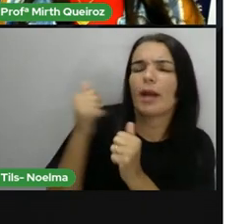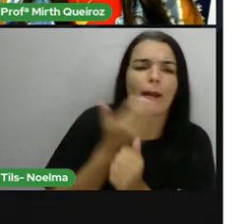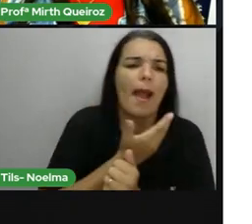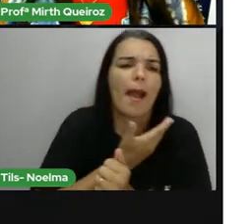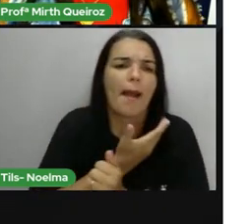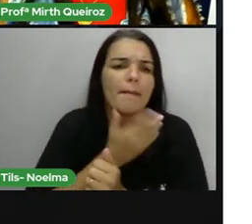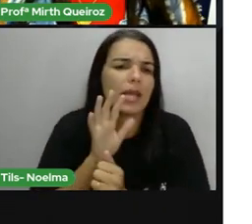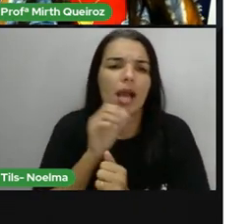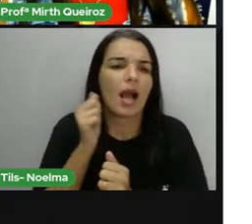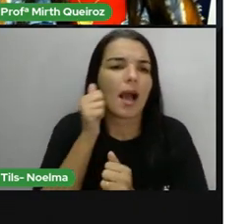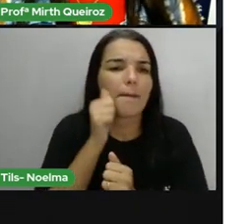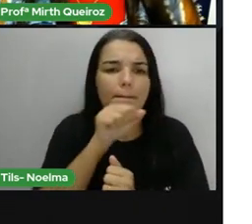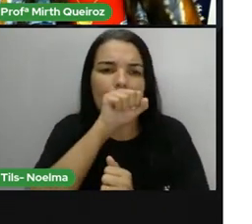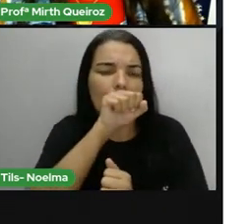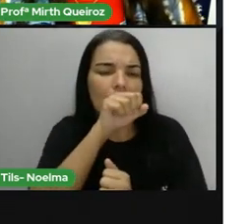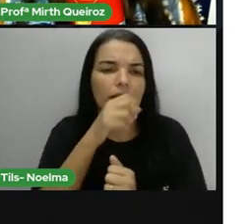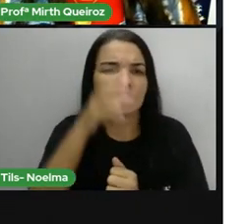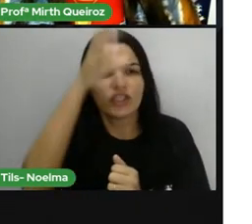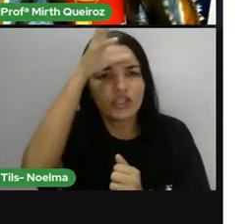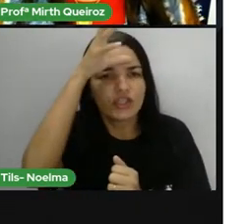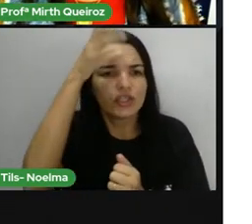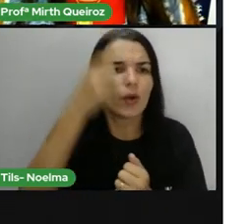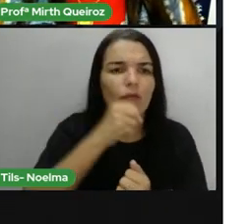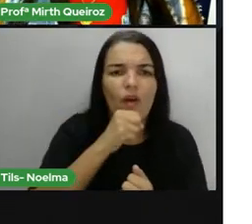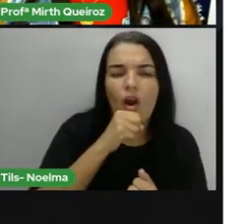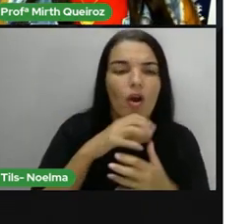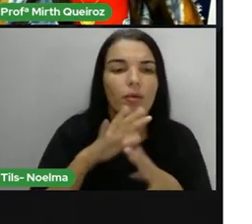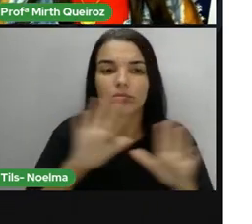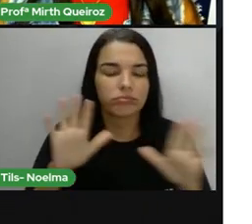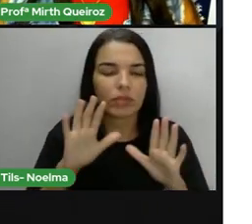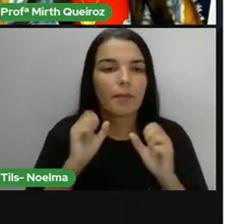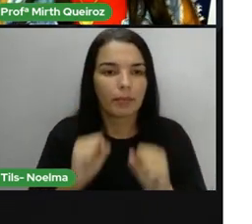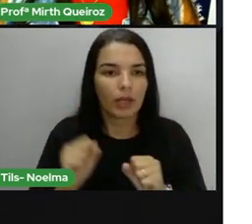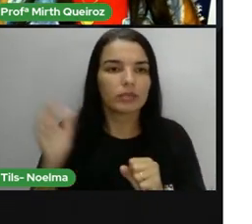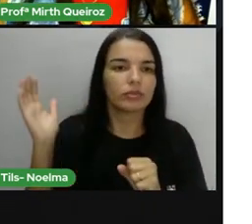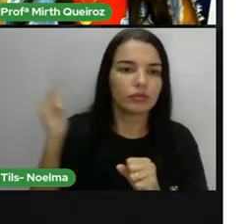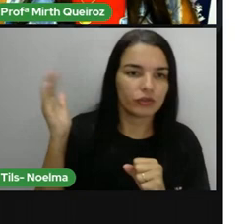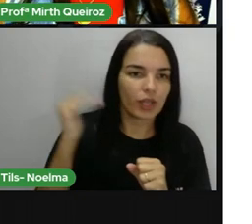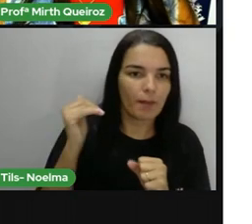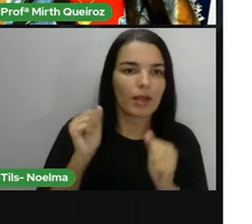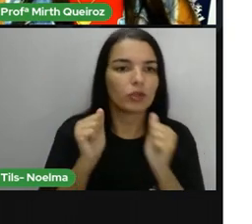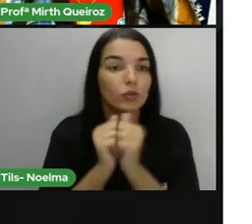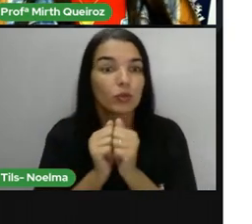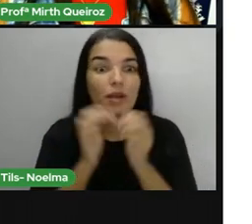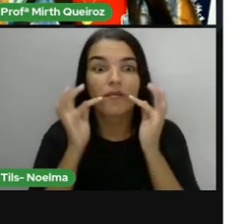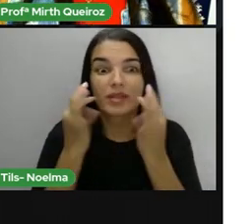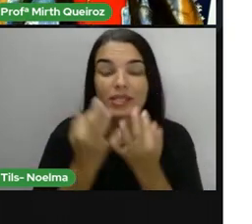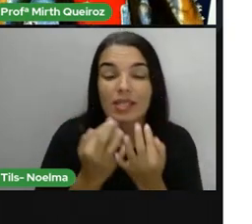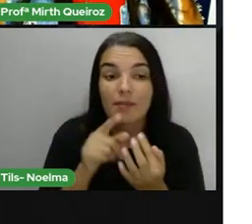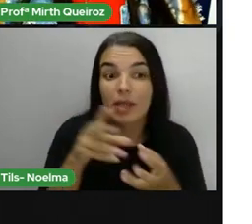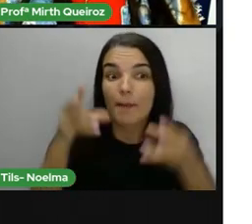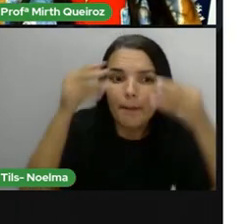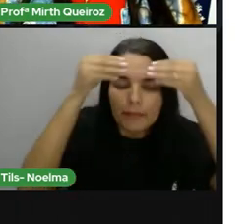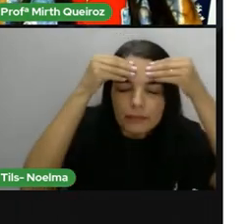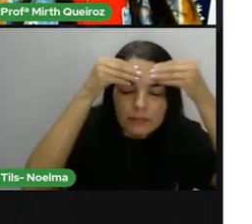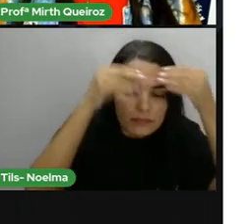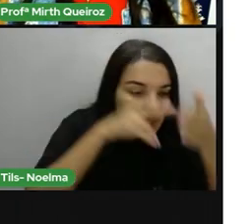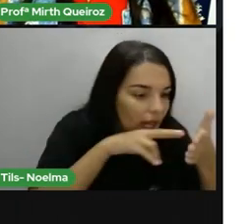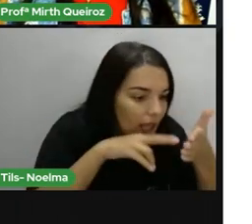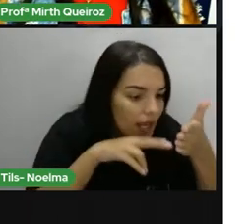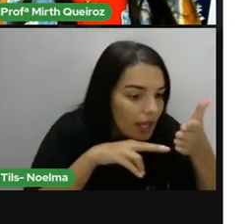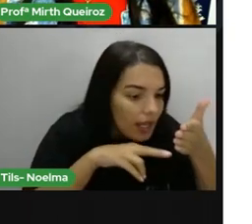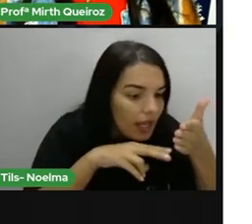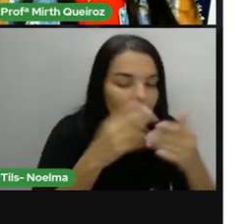a mãe, pai, primo, irmão, tia, tio, vovó. Pode chamar alguém para poder recitar com vocês também. Se vocês